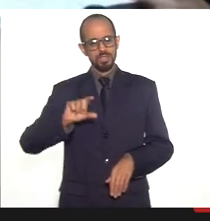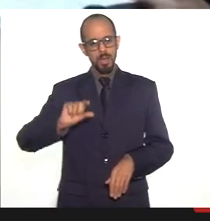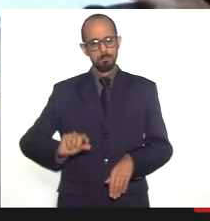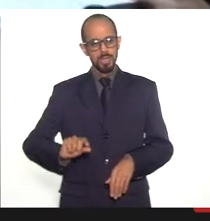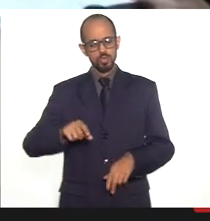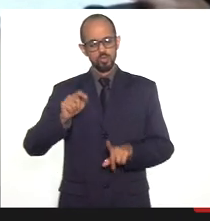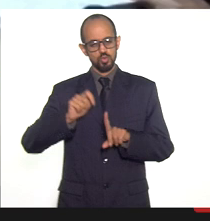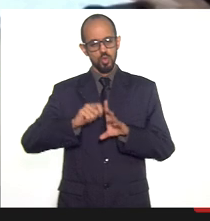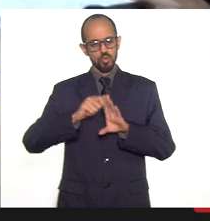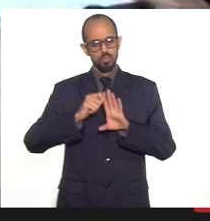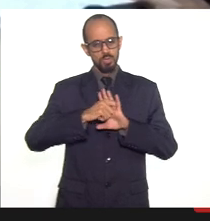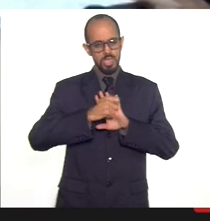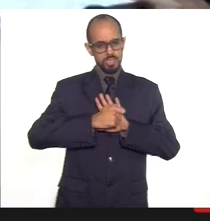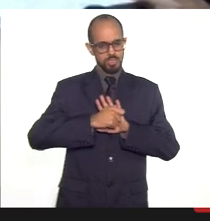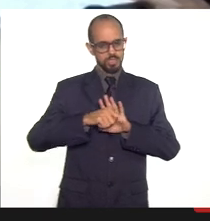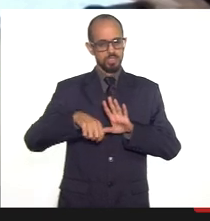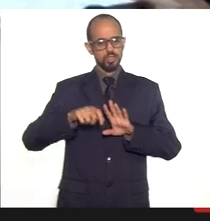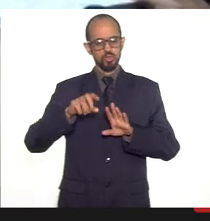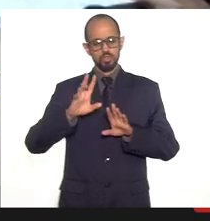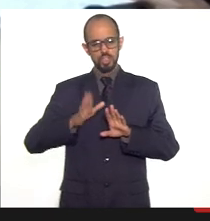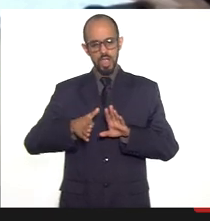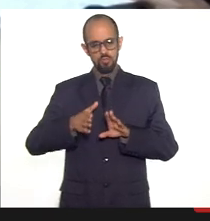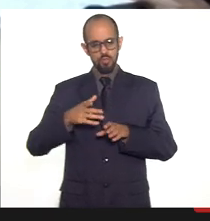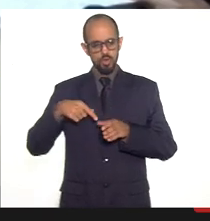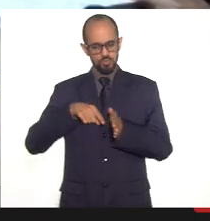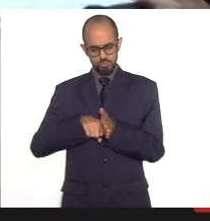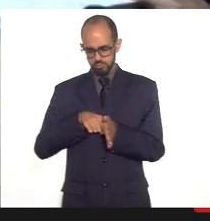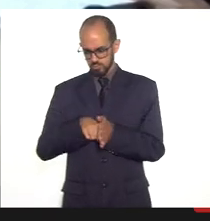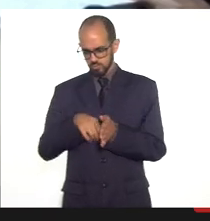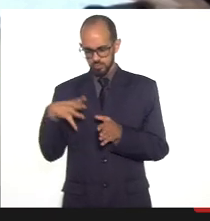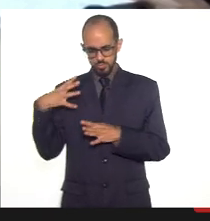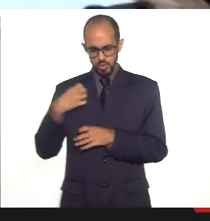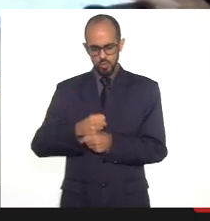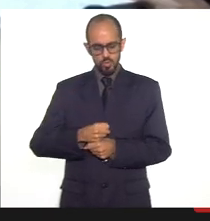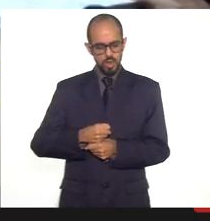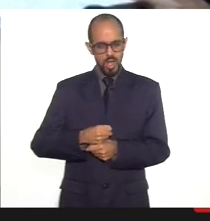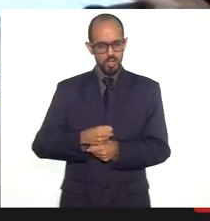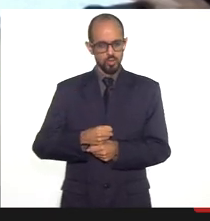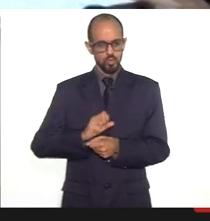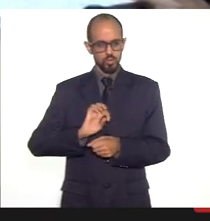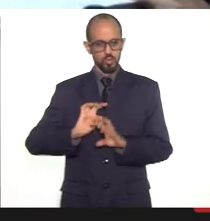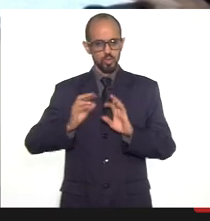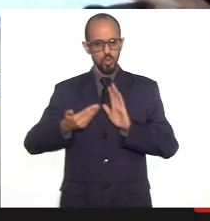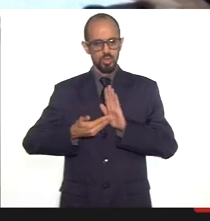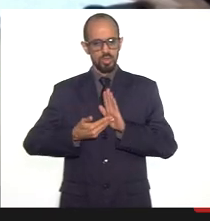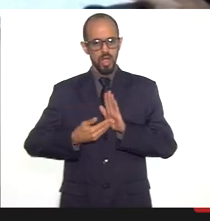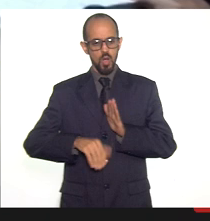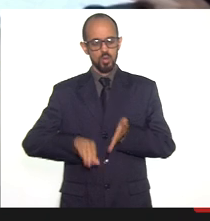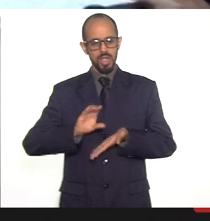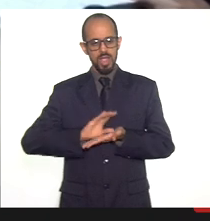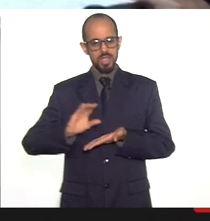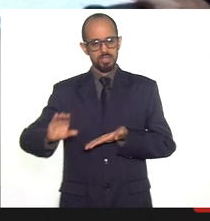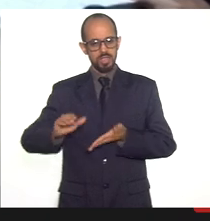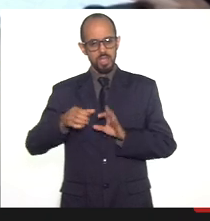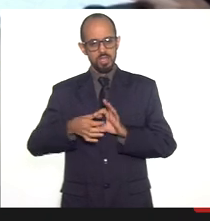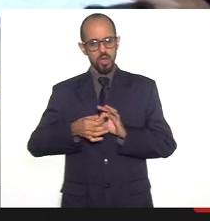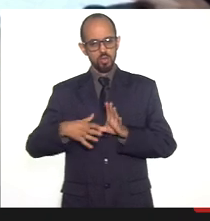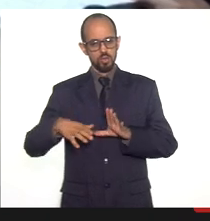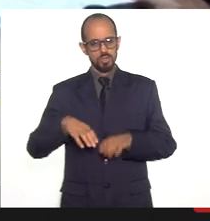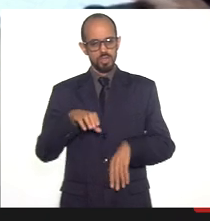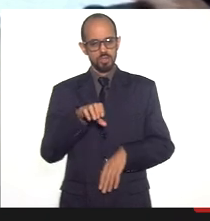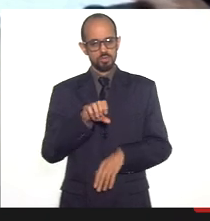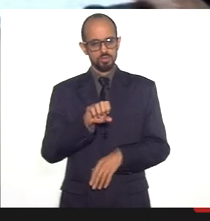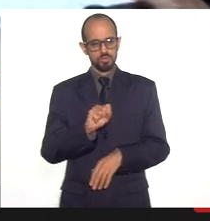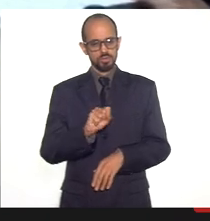mês. isso foi apurado no total da receita autorizada que consta no SEAF.